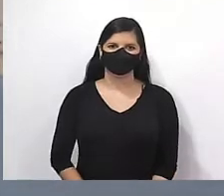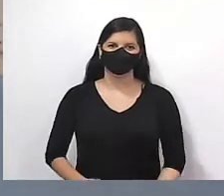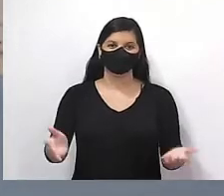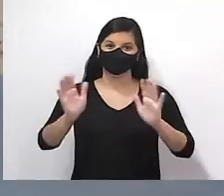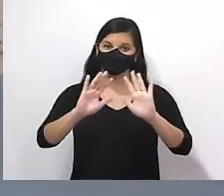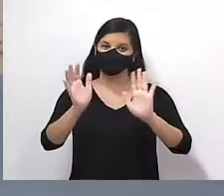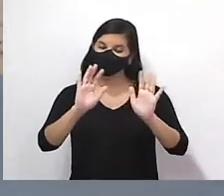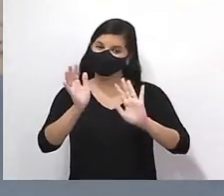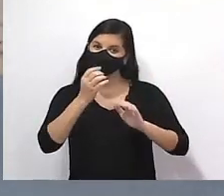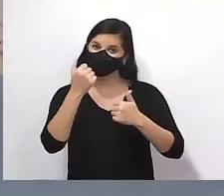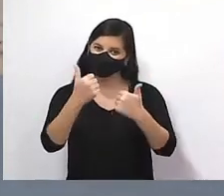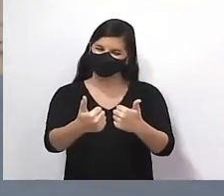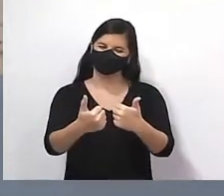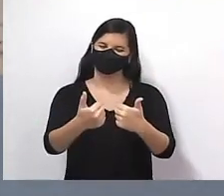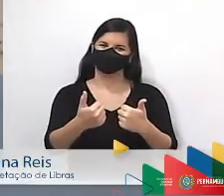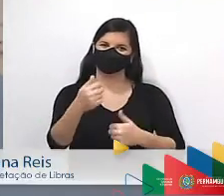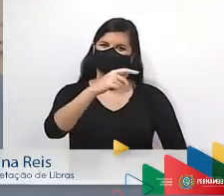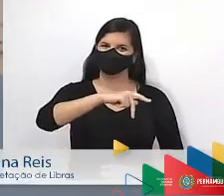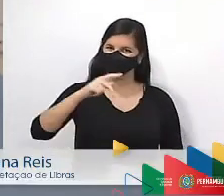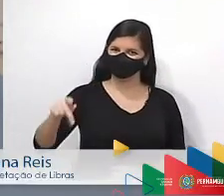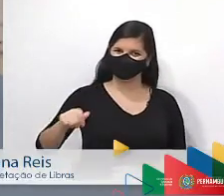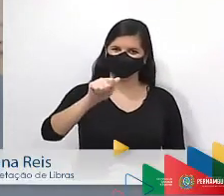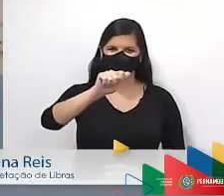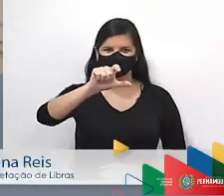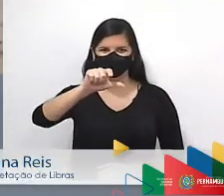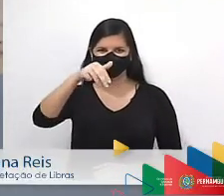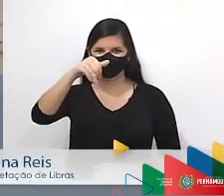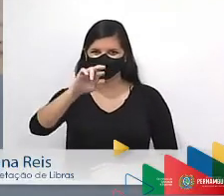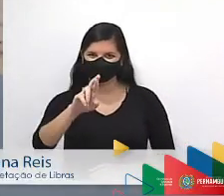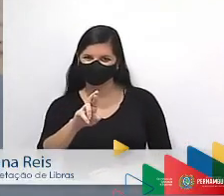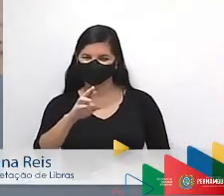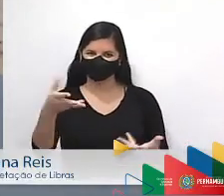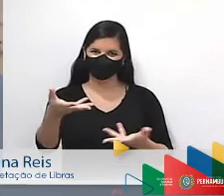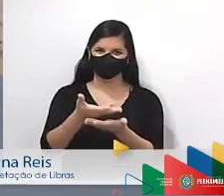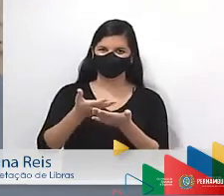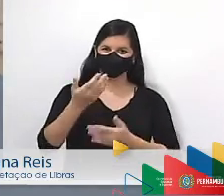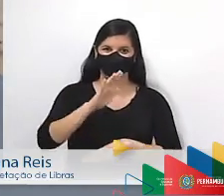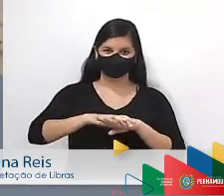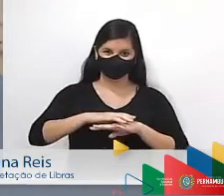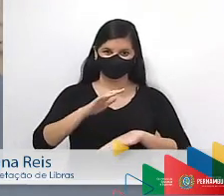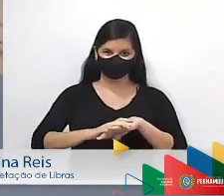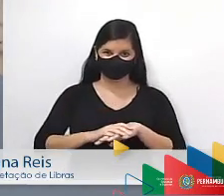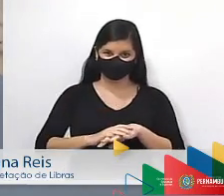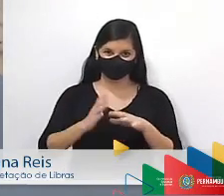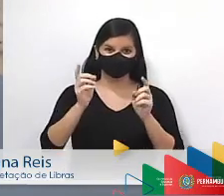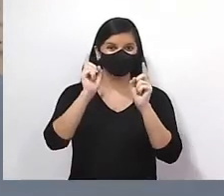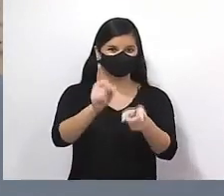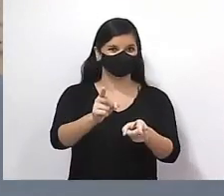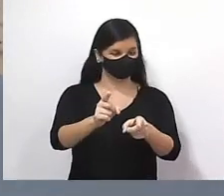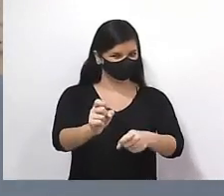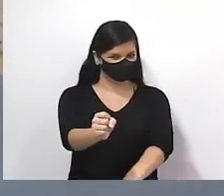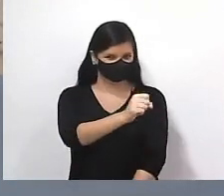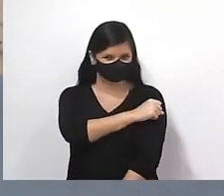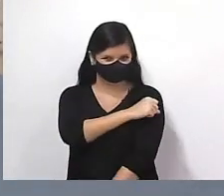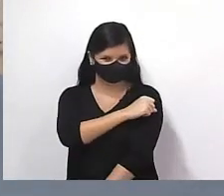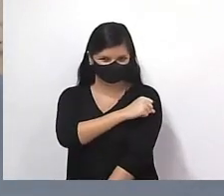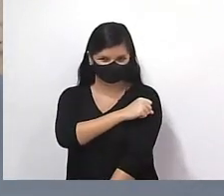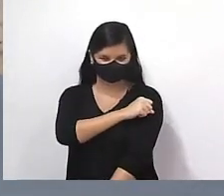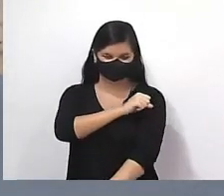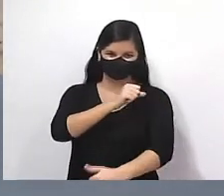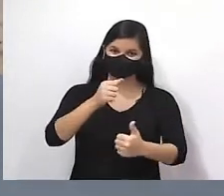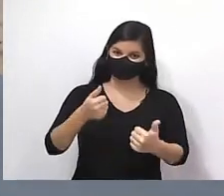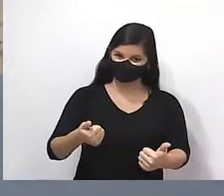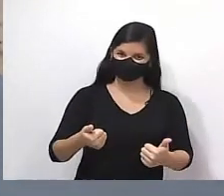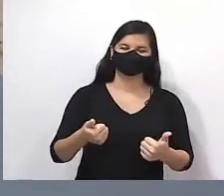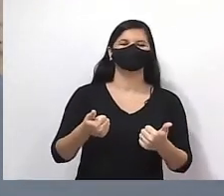Olá pessoal, tudo bom? Professor Almecepa, tô contigo aqui, aula de matemática hoje pra você do oitavo ano, tá bom? Se liga